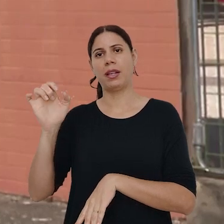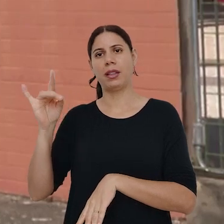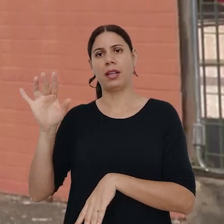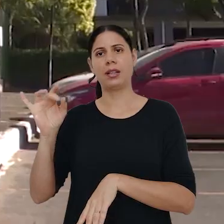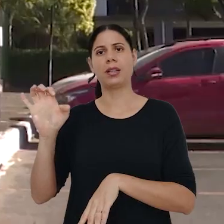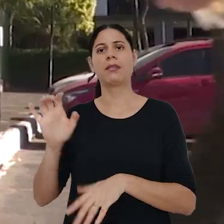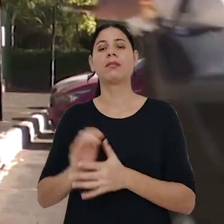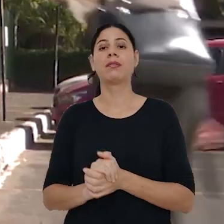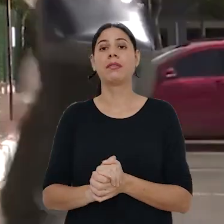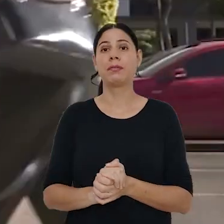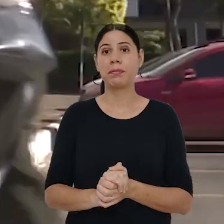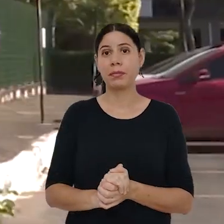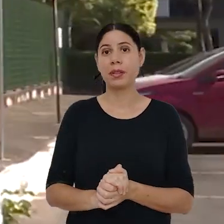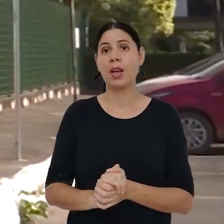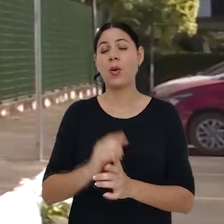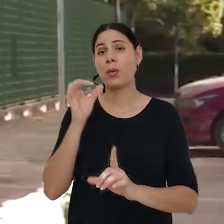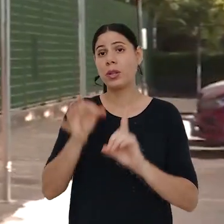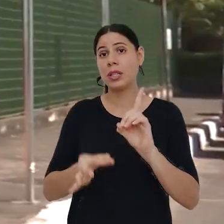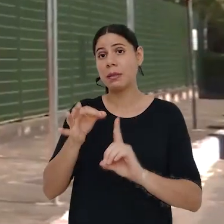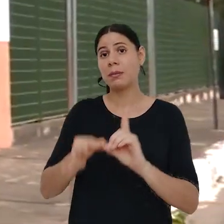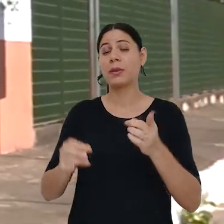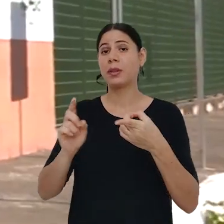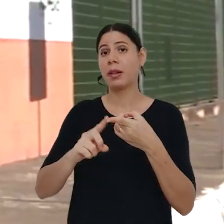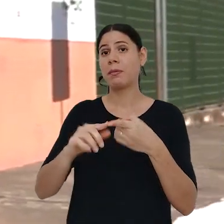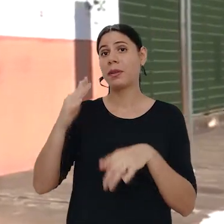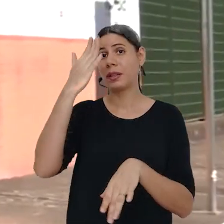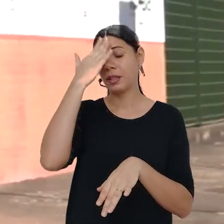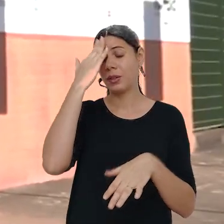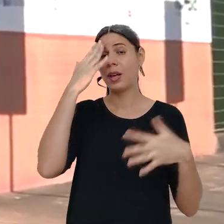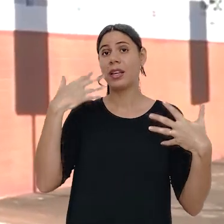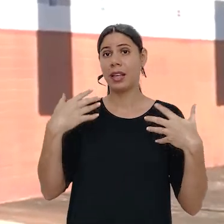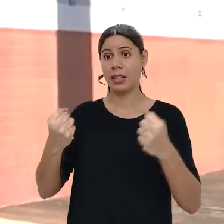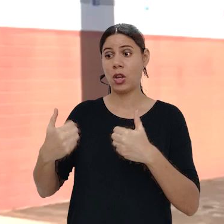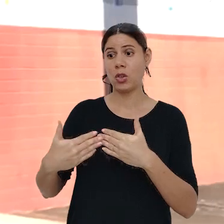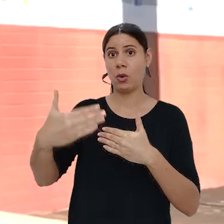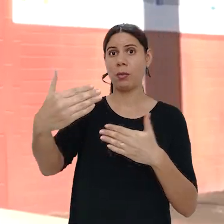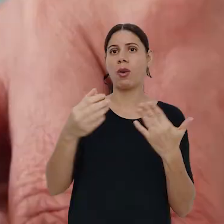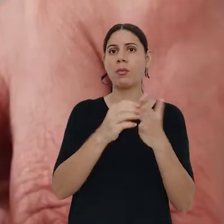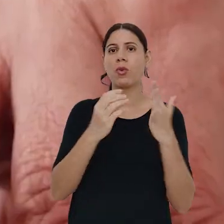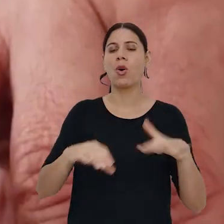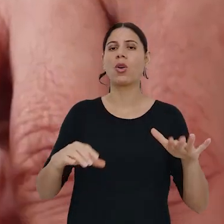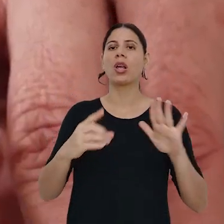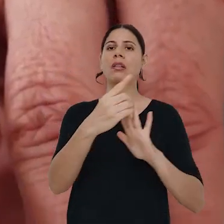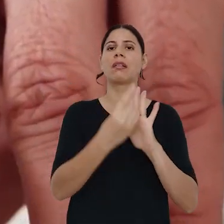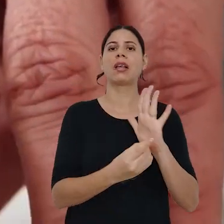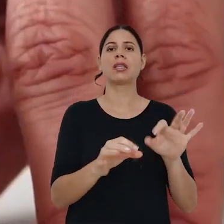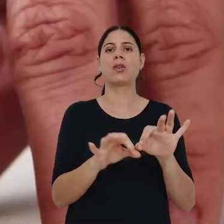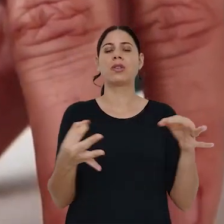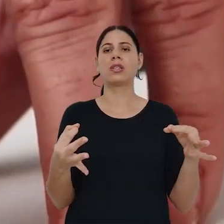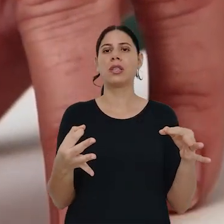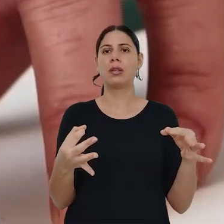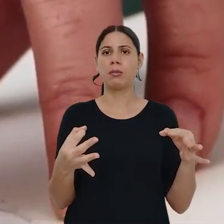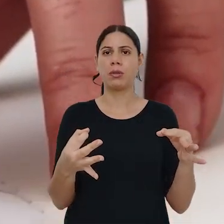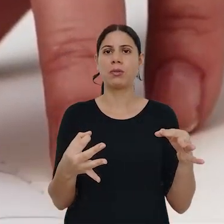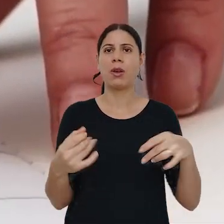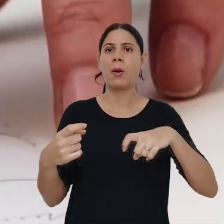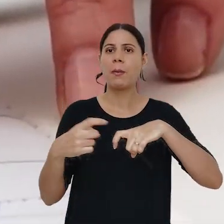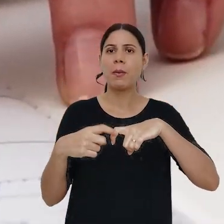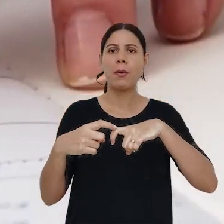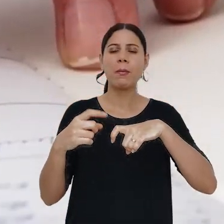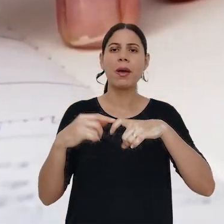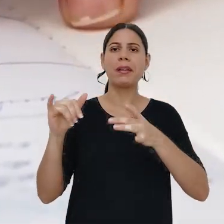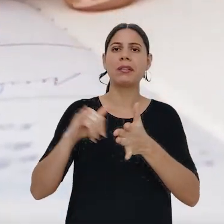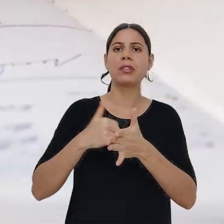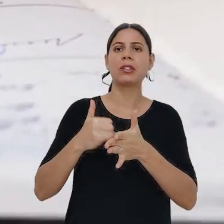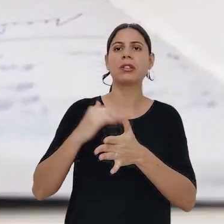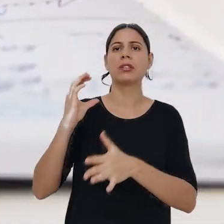do ICMBio e o desembargador considerou razoável que o órgão aceite nos próximos concursos laudos simples, subscritos por médico